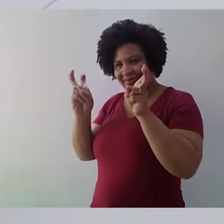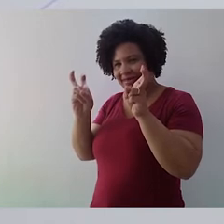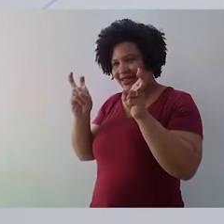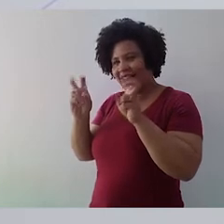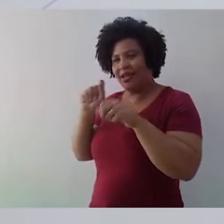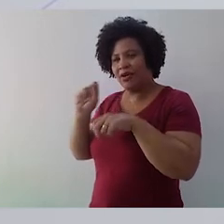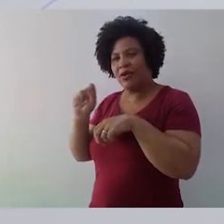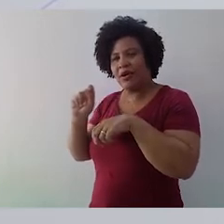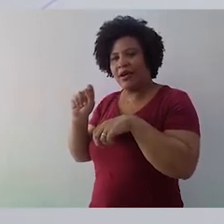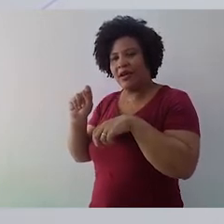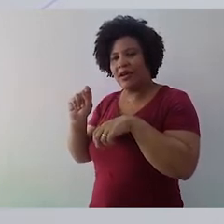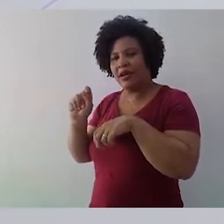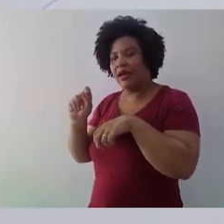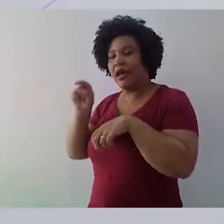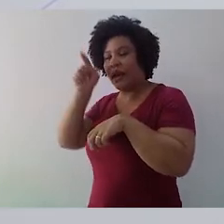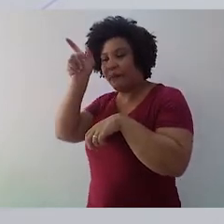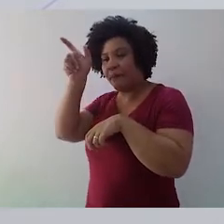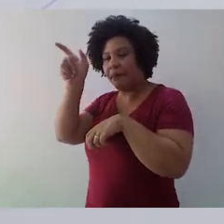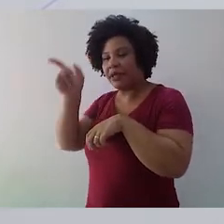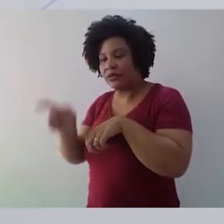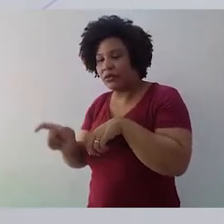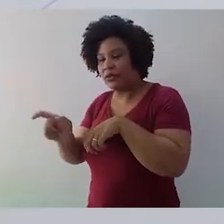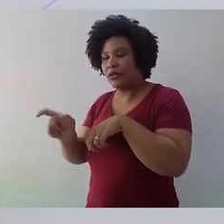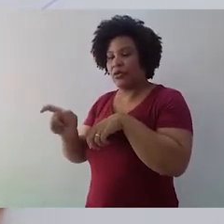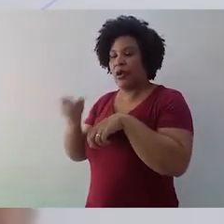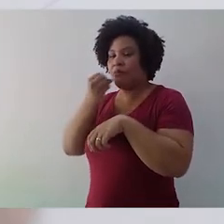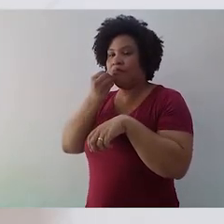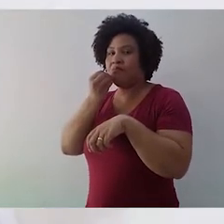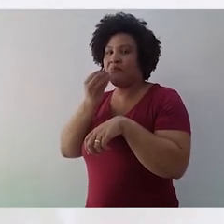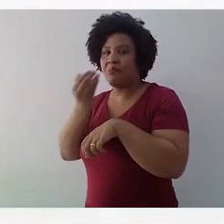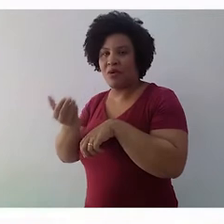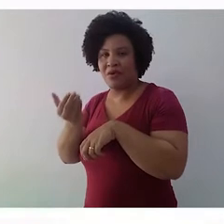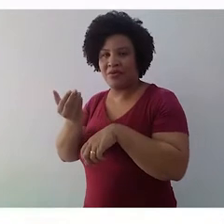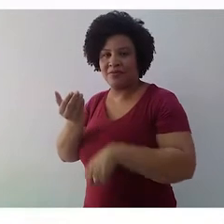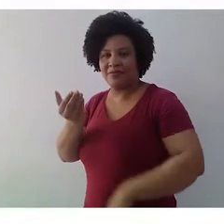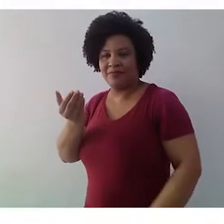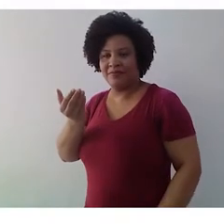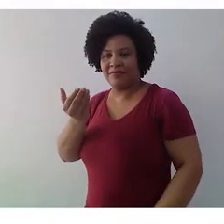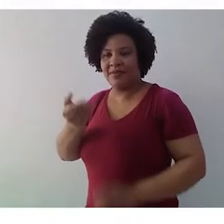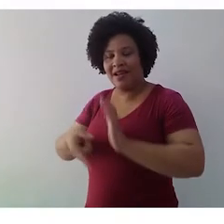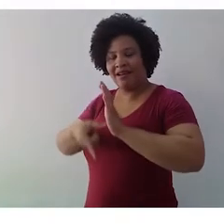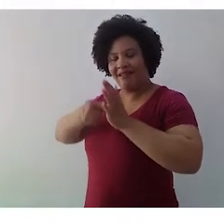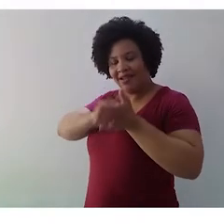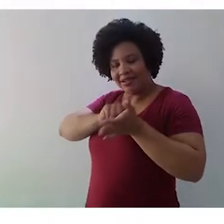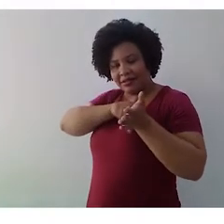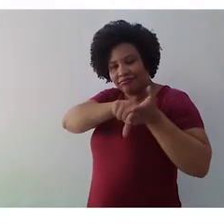Ele colocava uma precedência do homem bom antes da perícia no dizer.